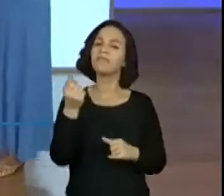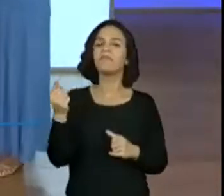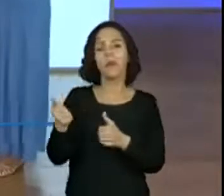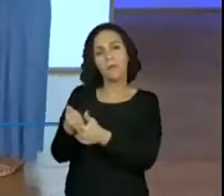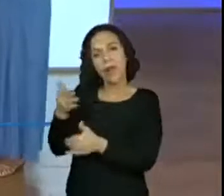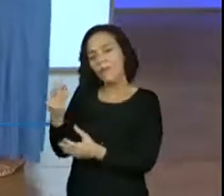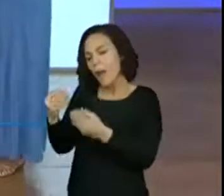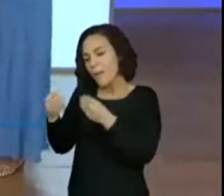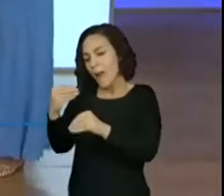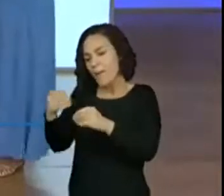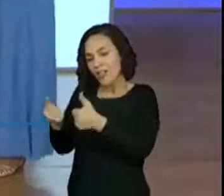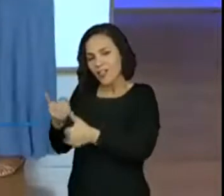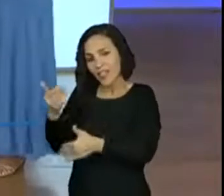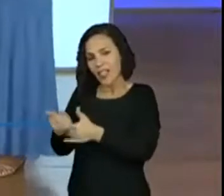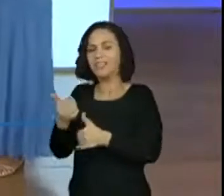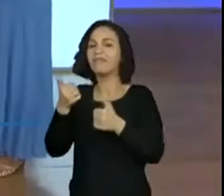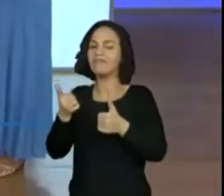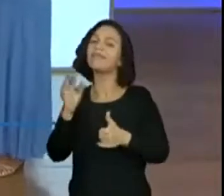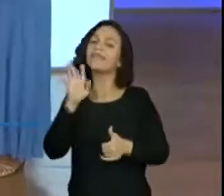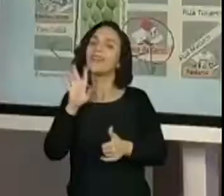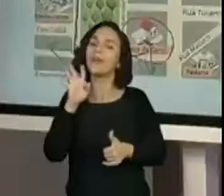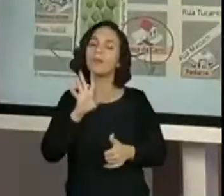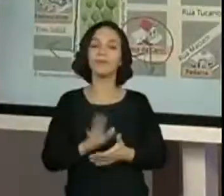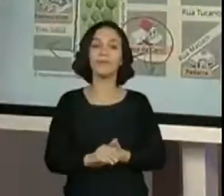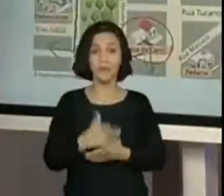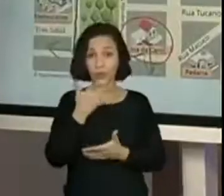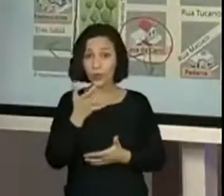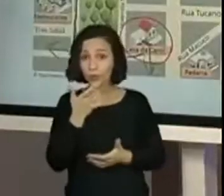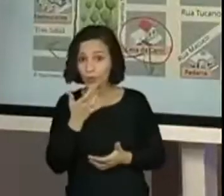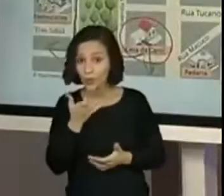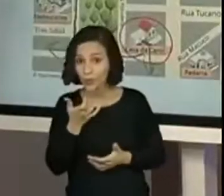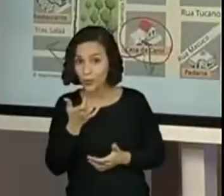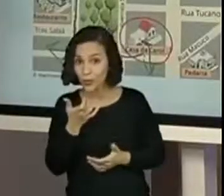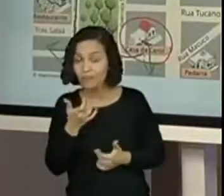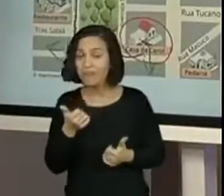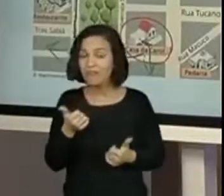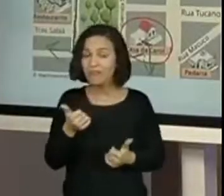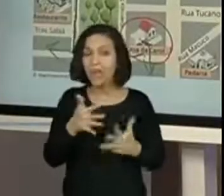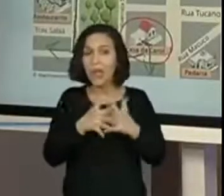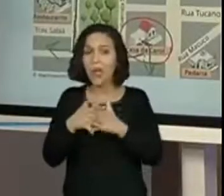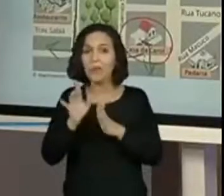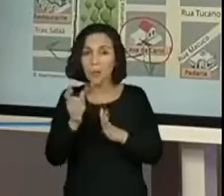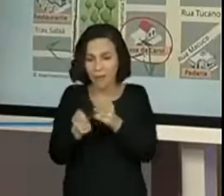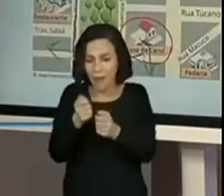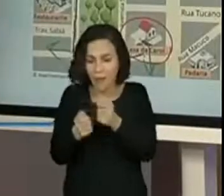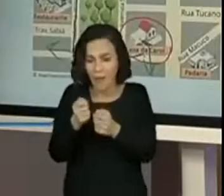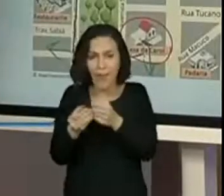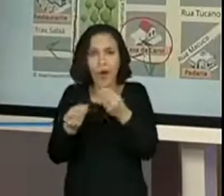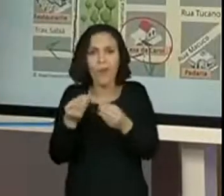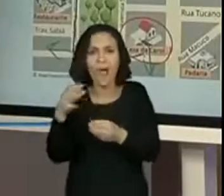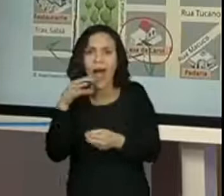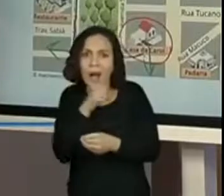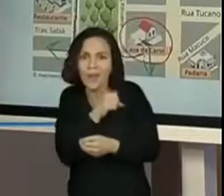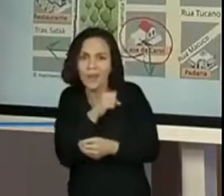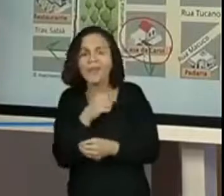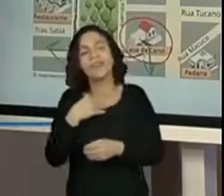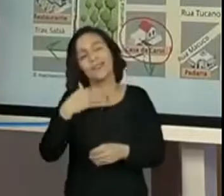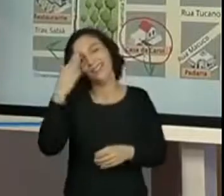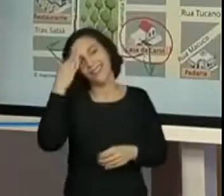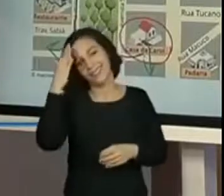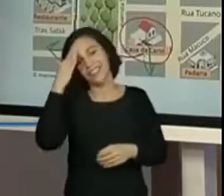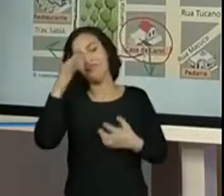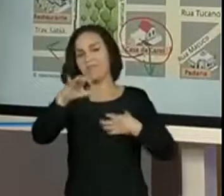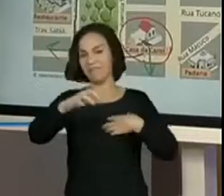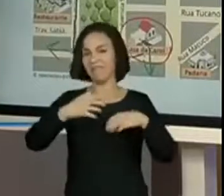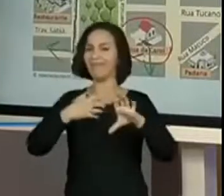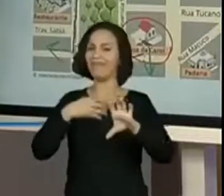né? A criançada participando aí. Fácil, né? Foi fácil. É só complicado ter que digitar tudo muito rápido no celular. Eu entendo.